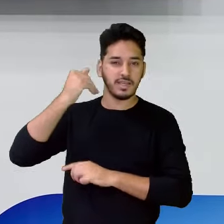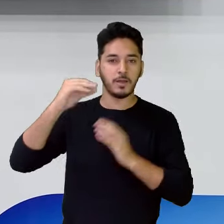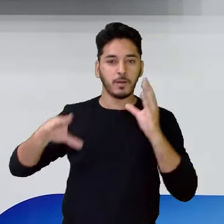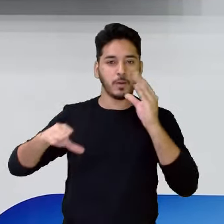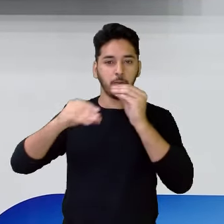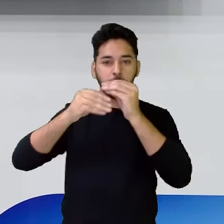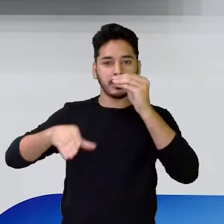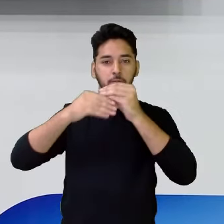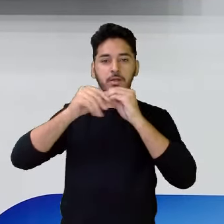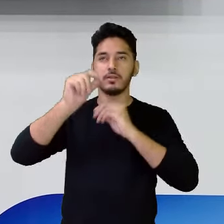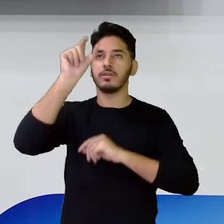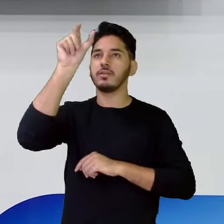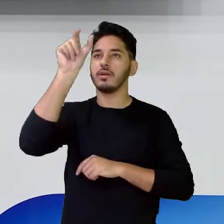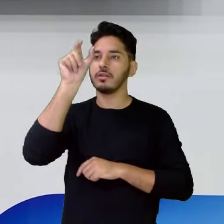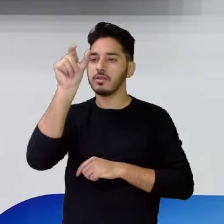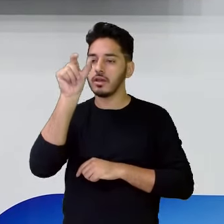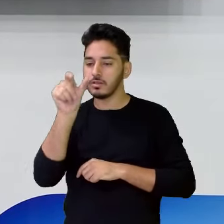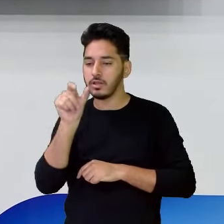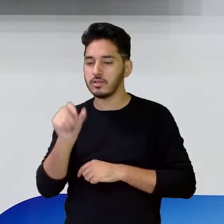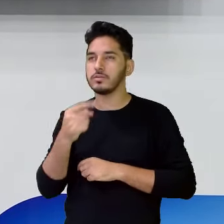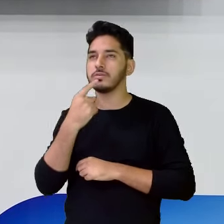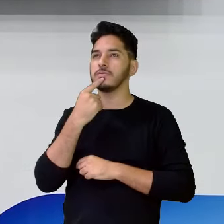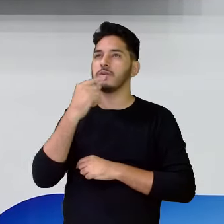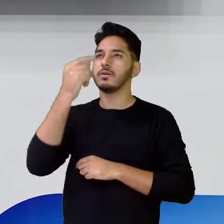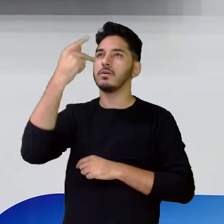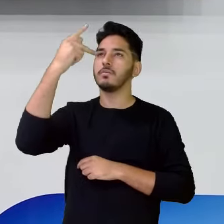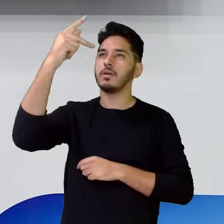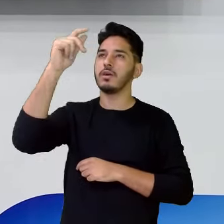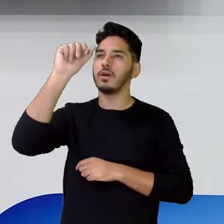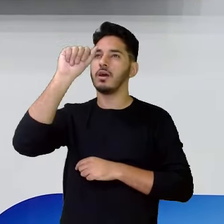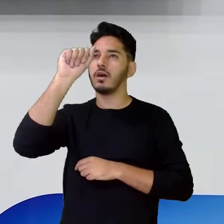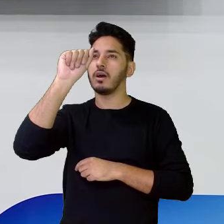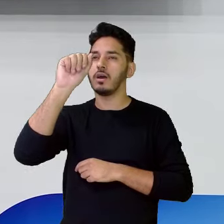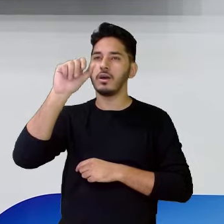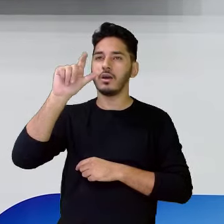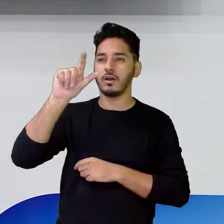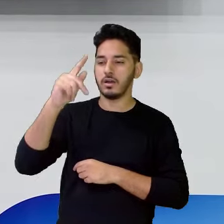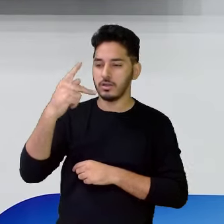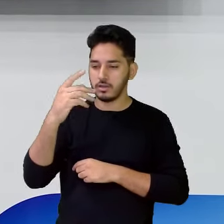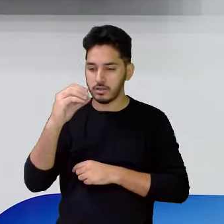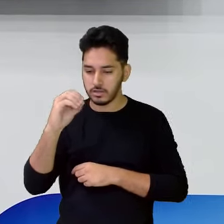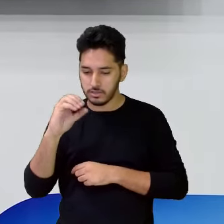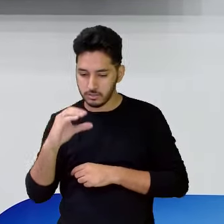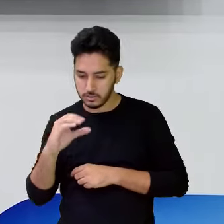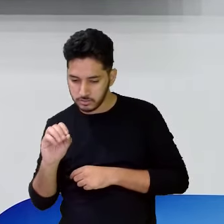Com outras palavras. Vai formando outras palavras que têm outros significados.